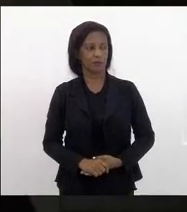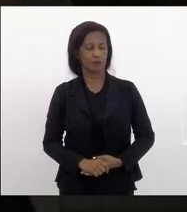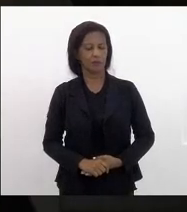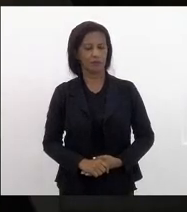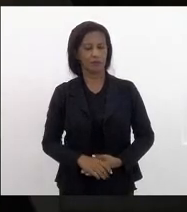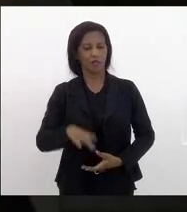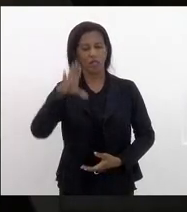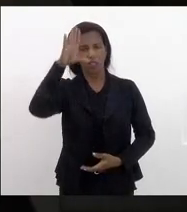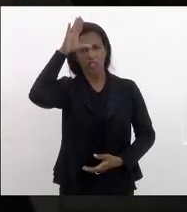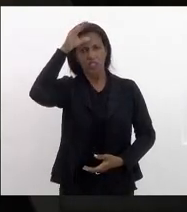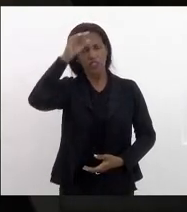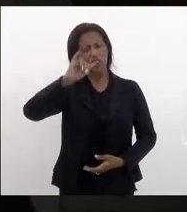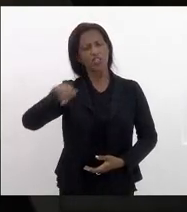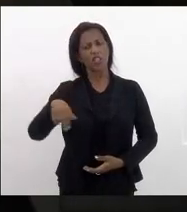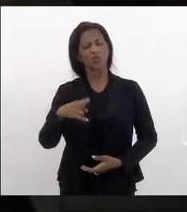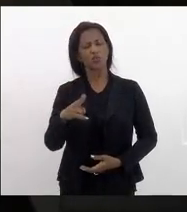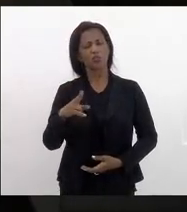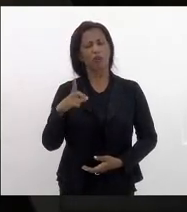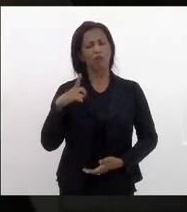eu tenho nos últimos dias